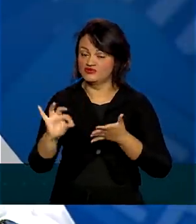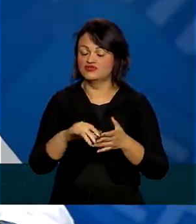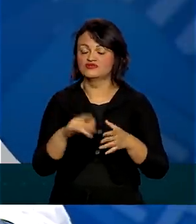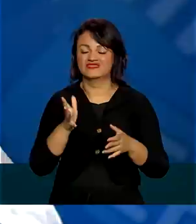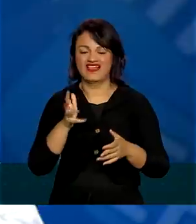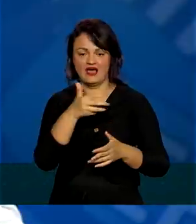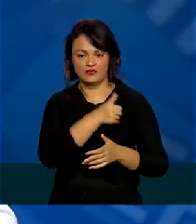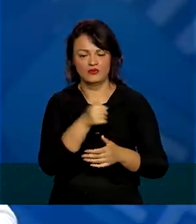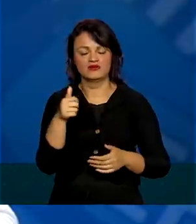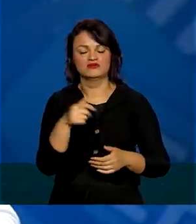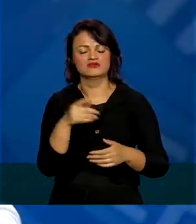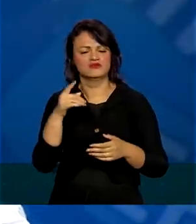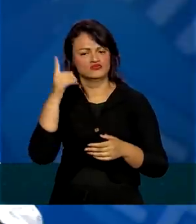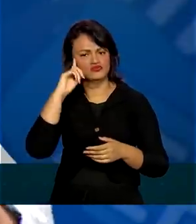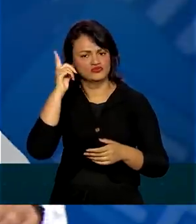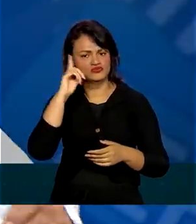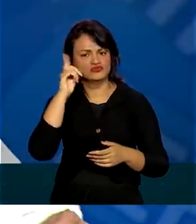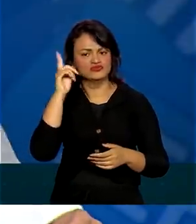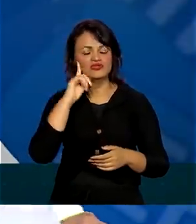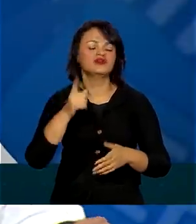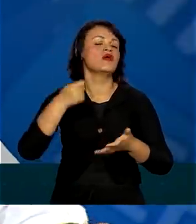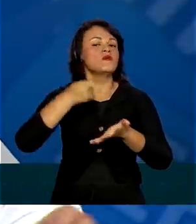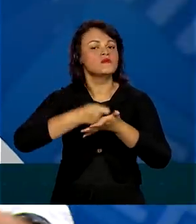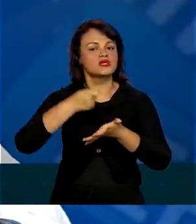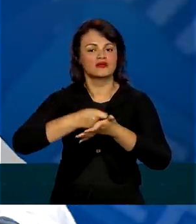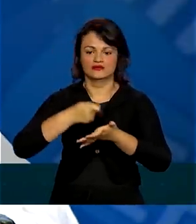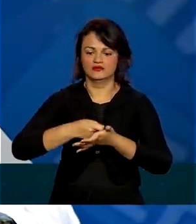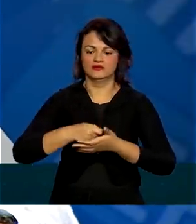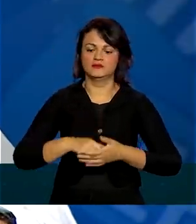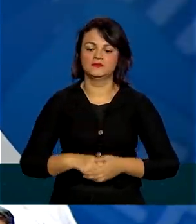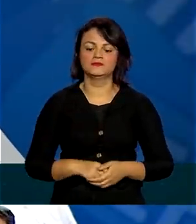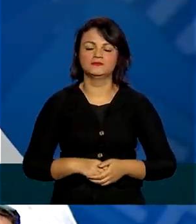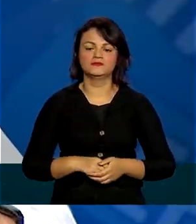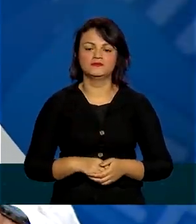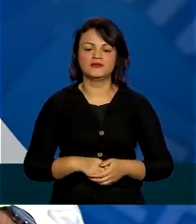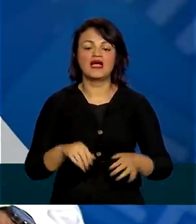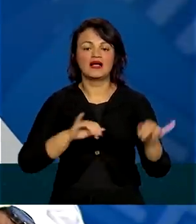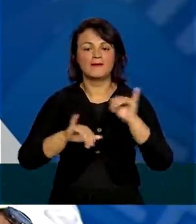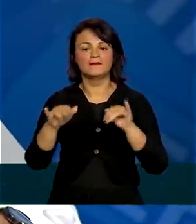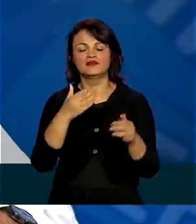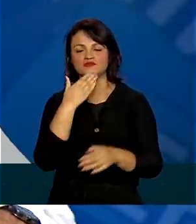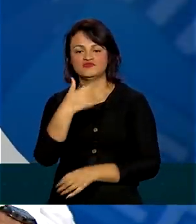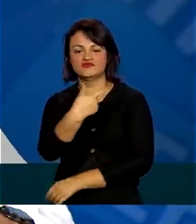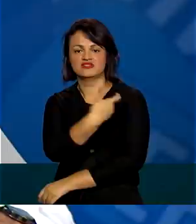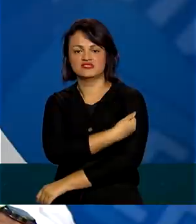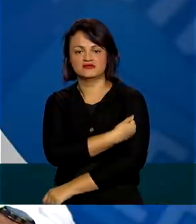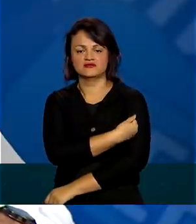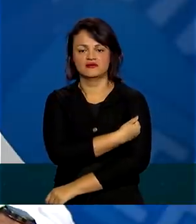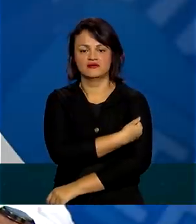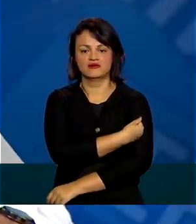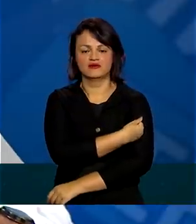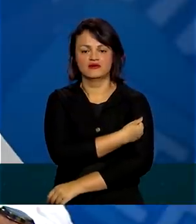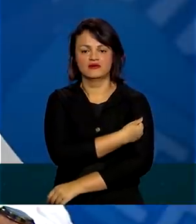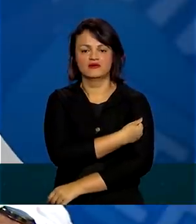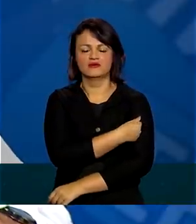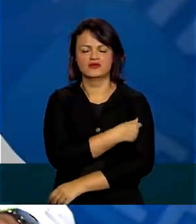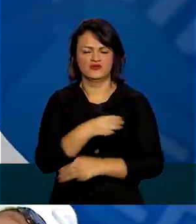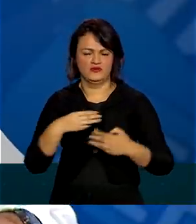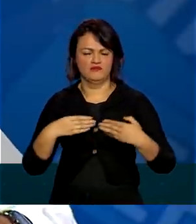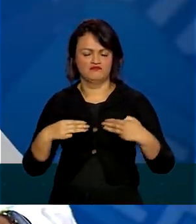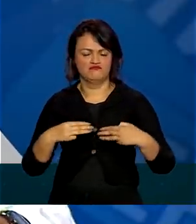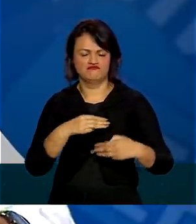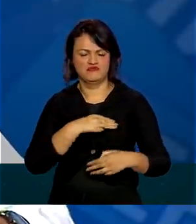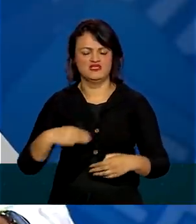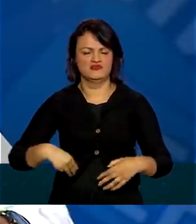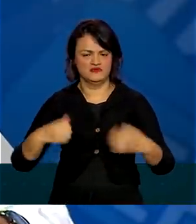atualizados diariamente, serão obrigatórios. A campanha de vacinação, aqui o ministro Tarciso já comentou